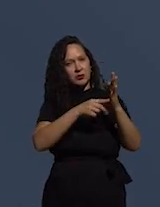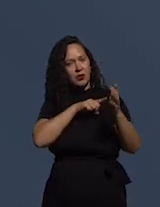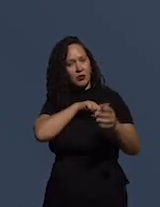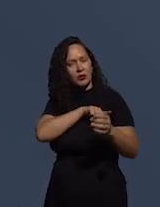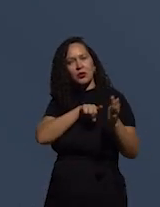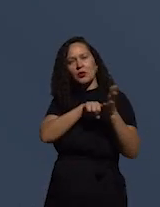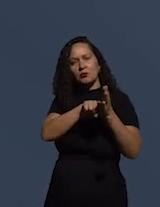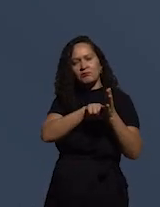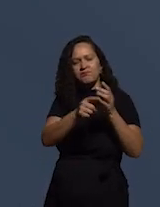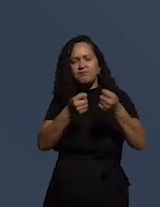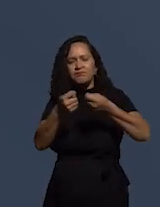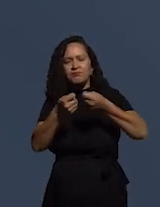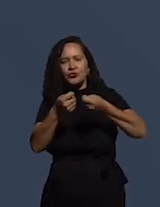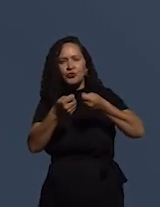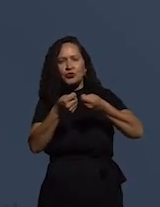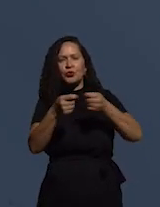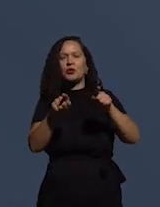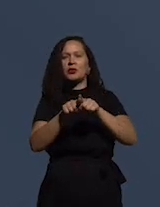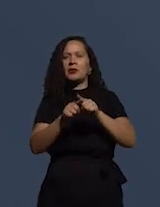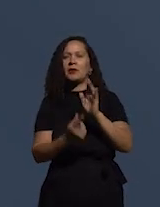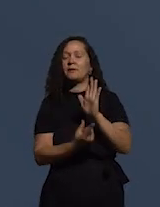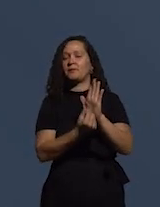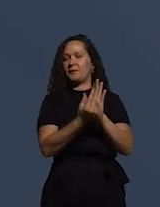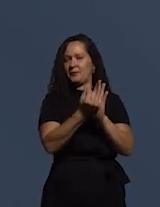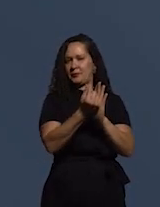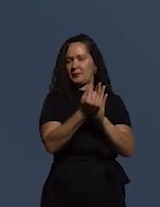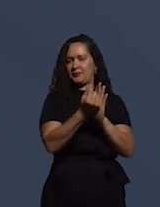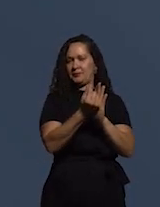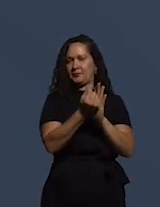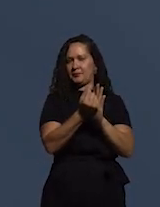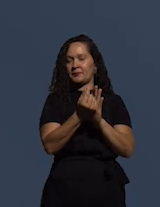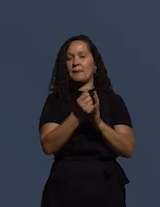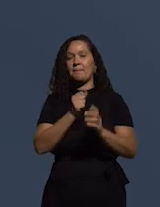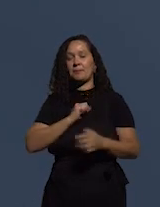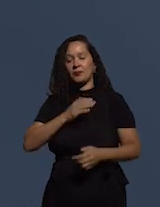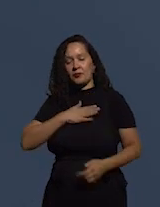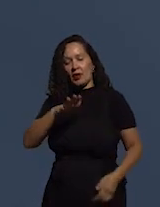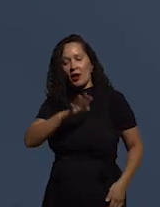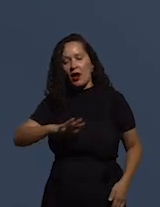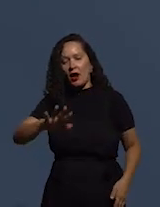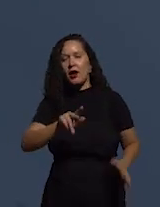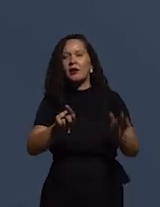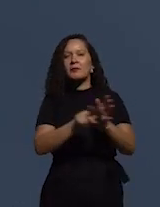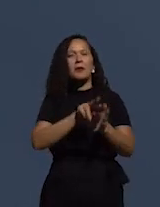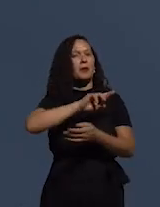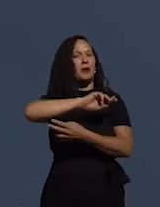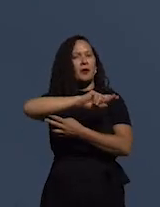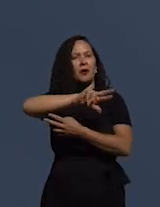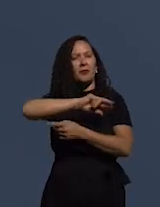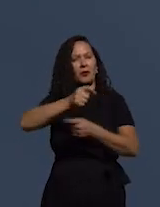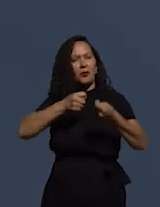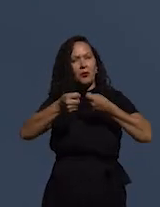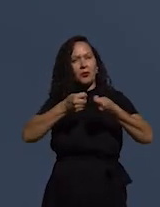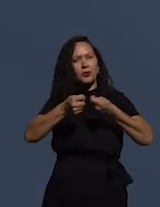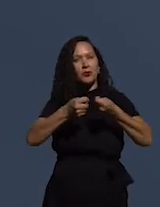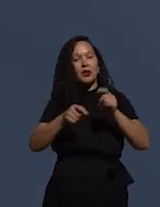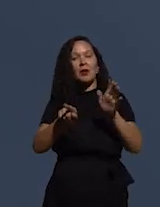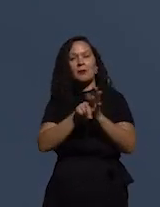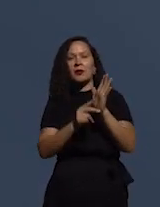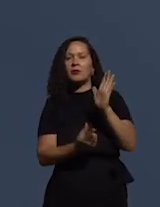Finanças e Controle. A minha área específica não é o controle, é finanças. Eu